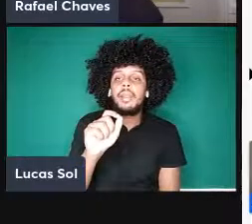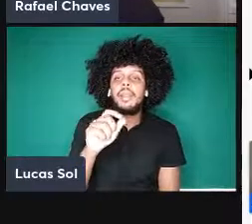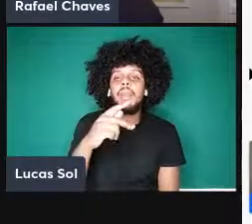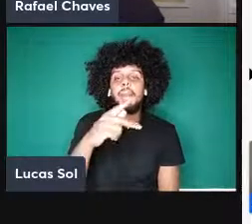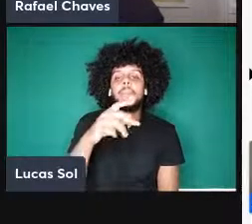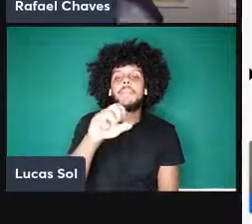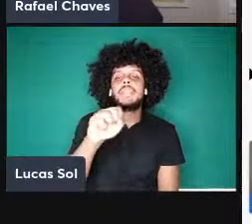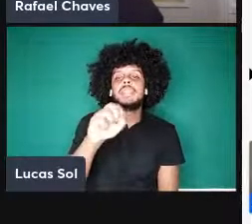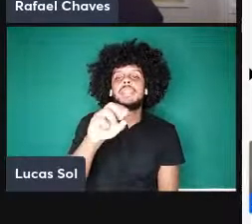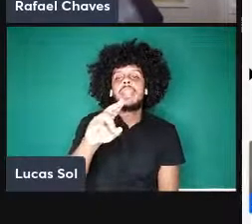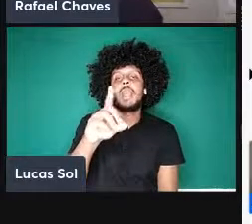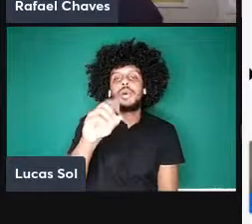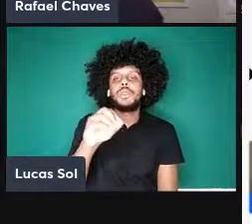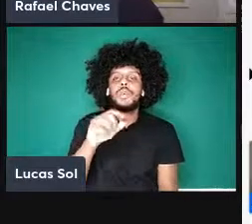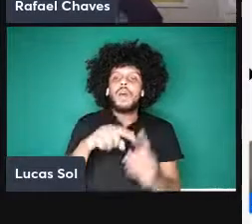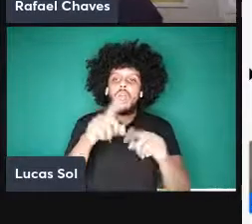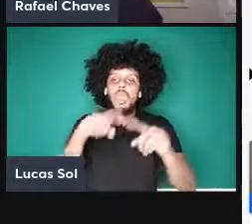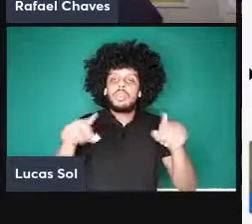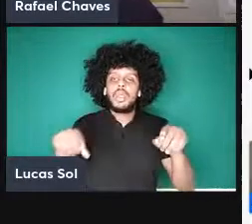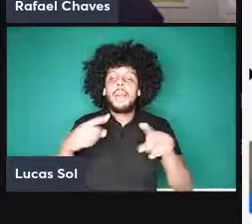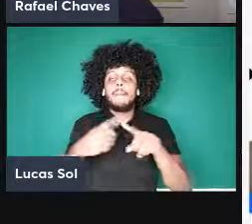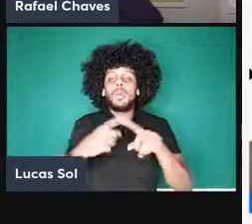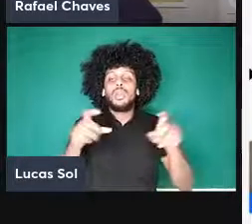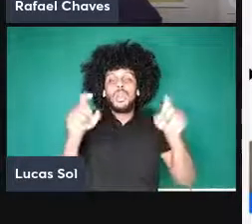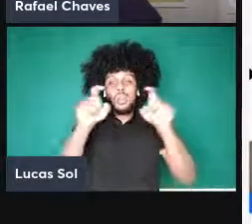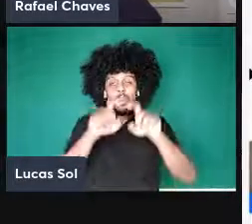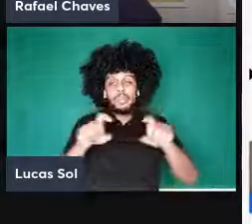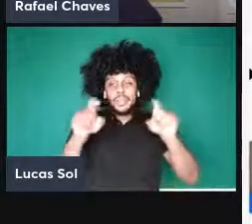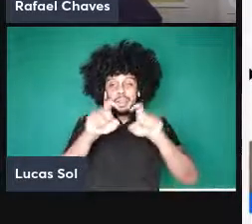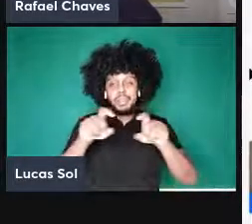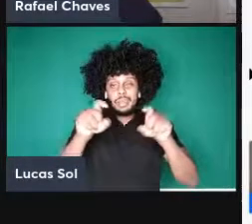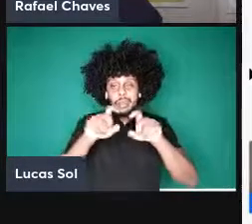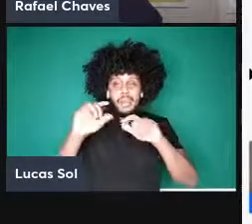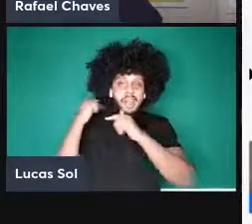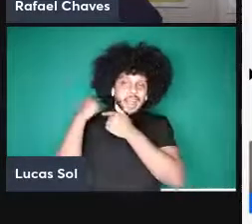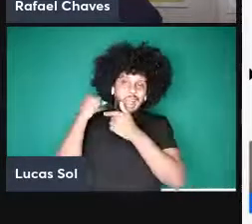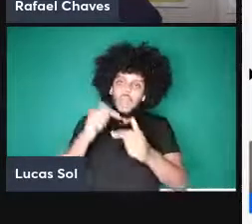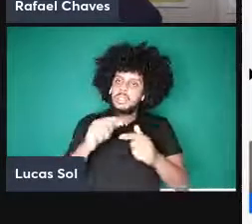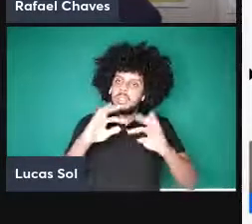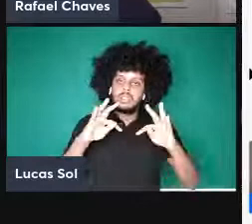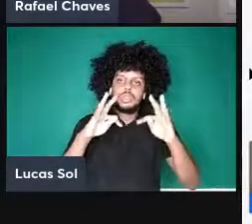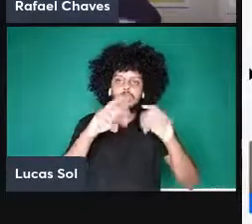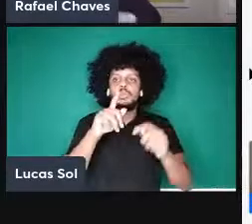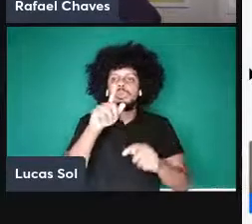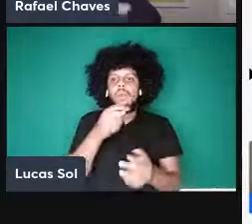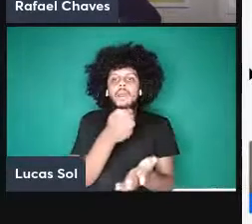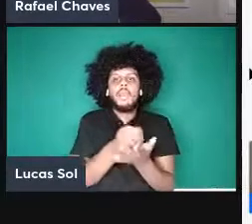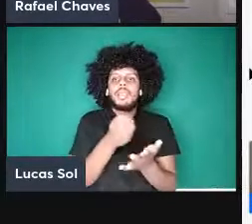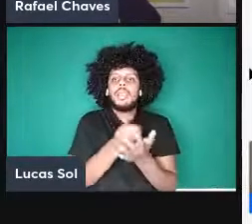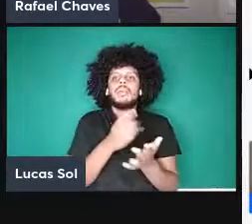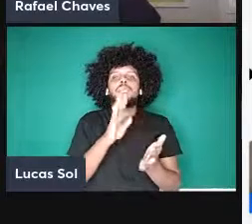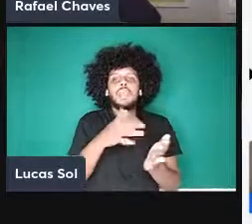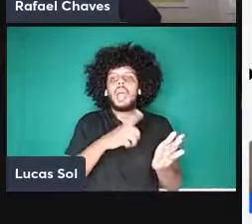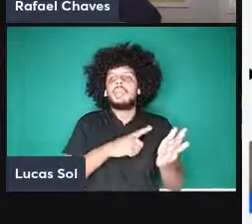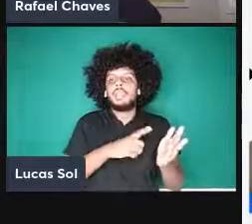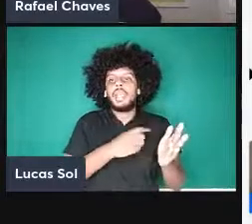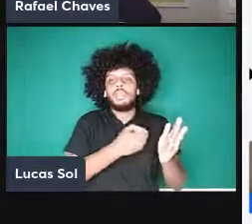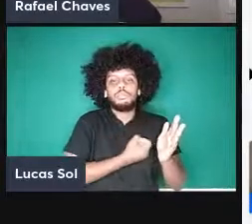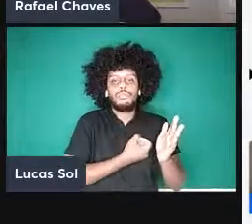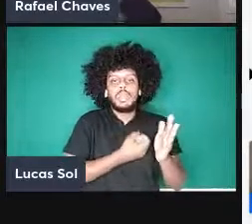porque o nosso computador clássico é tudo vamos dizer assim determinístico então esses chips de